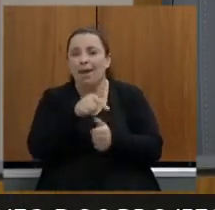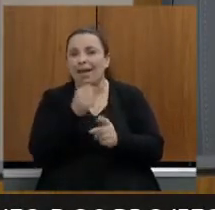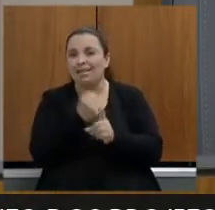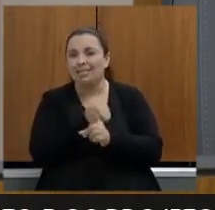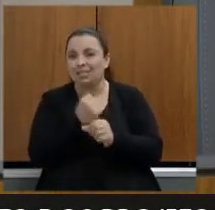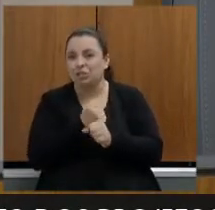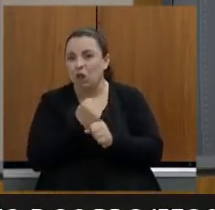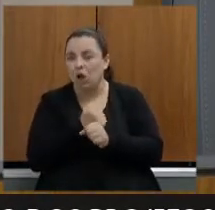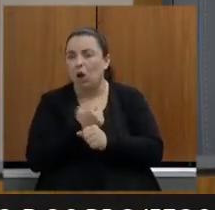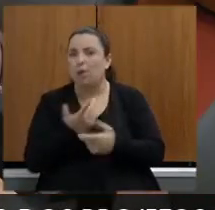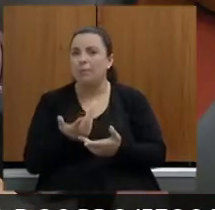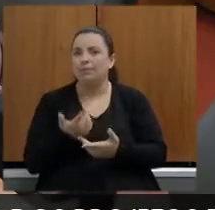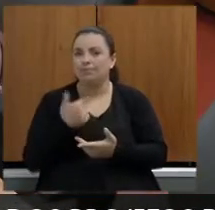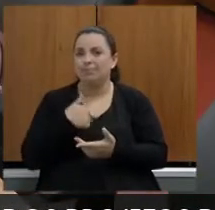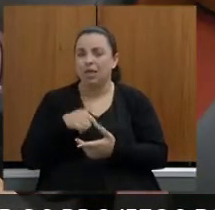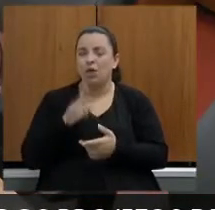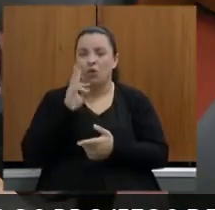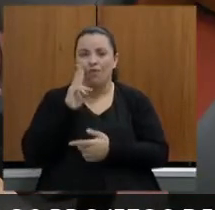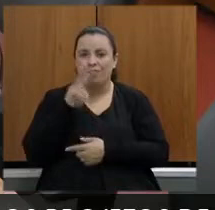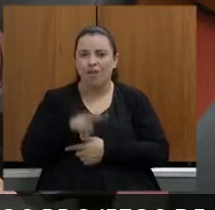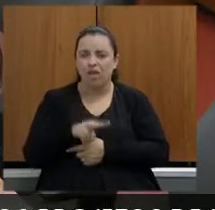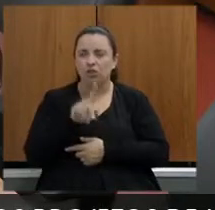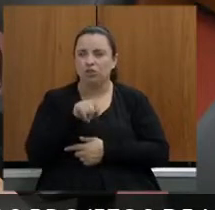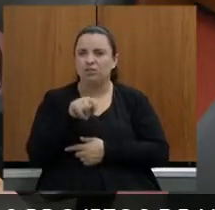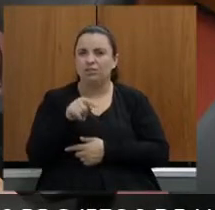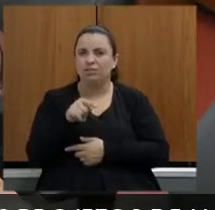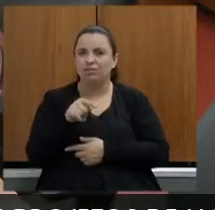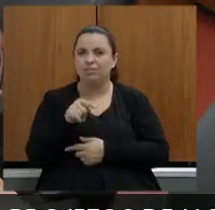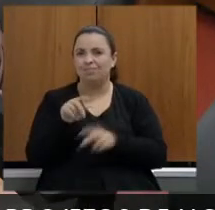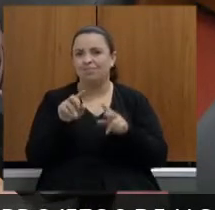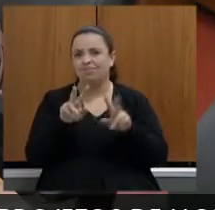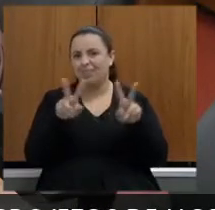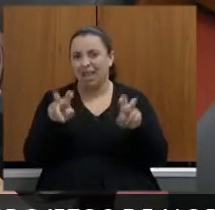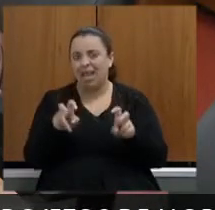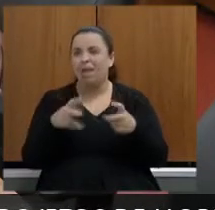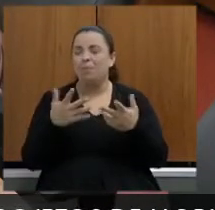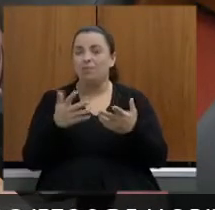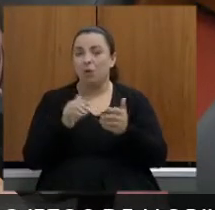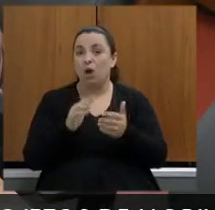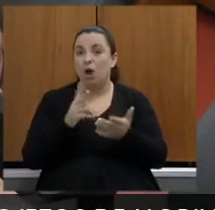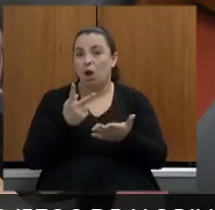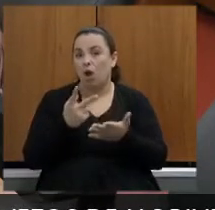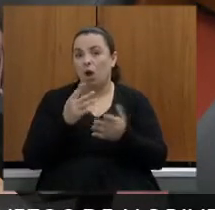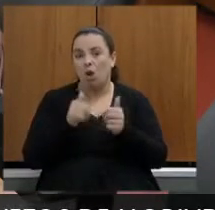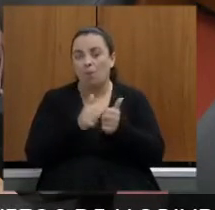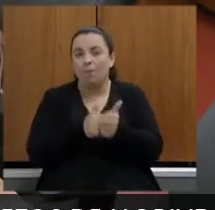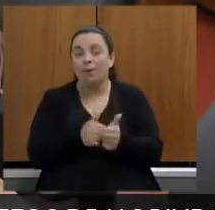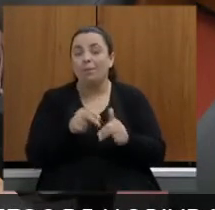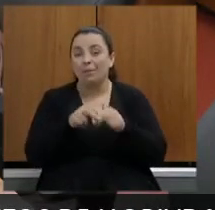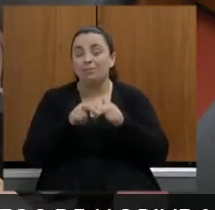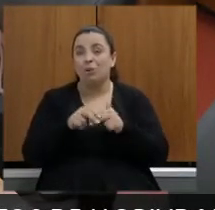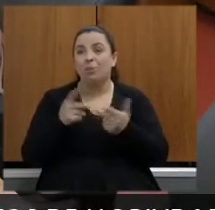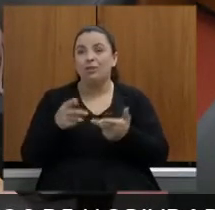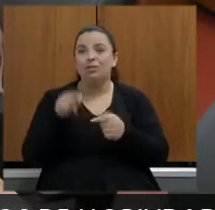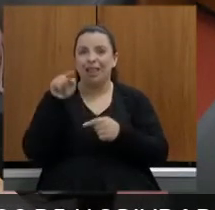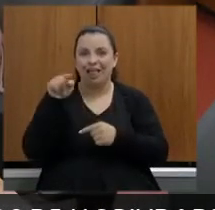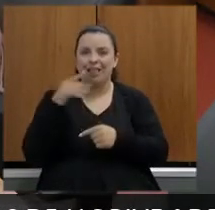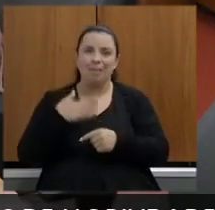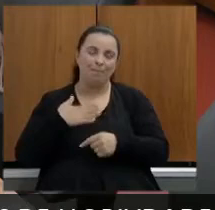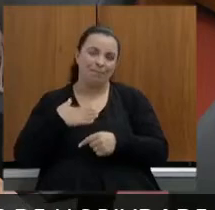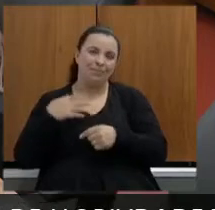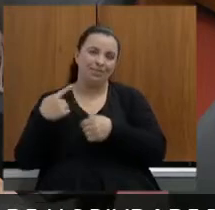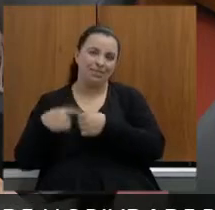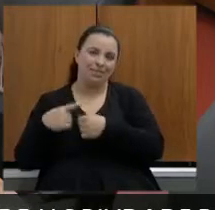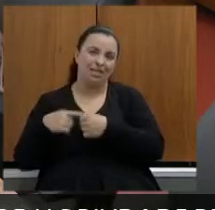acompanho muito essas questões principalmente por causa da minha do meu problema lá de Mariana eu